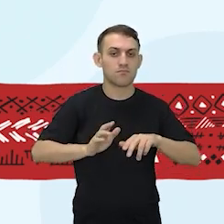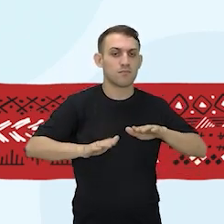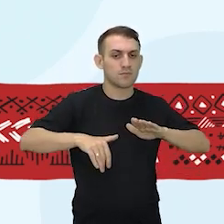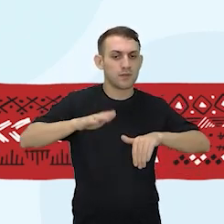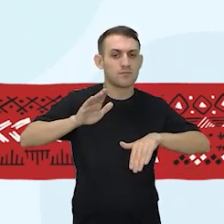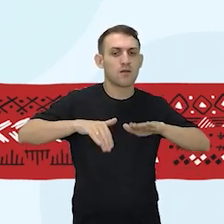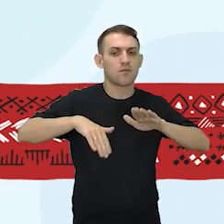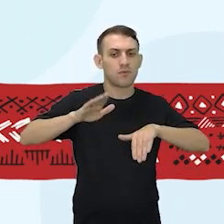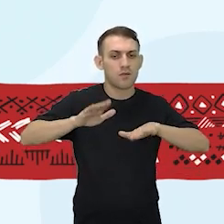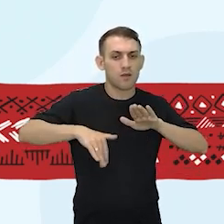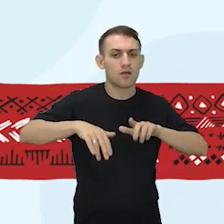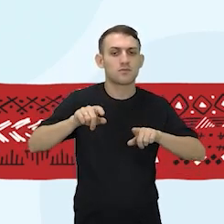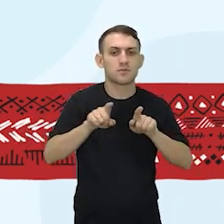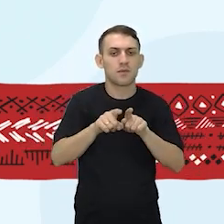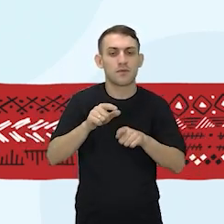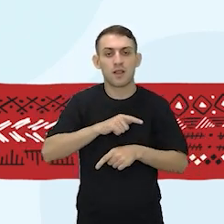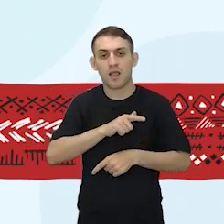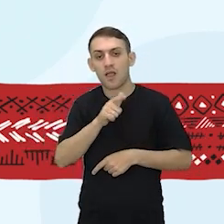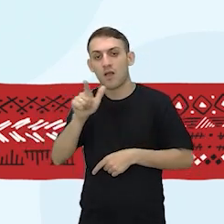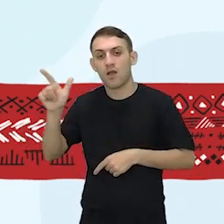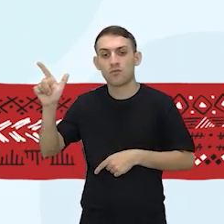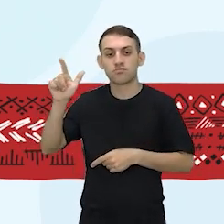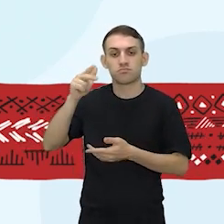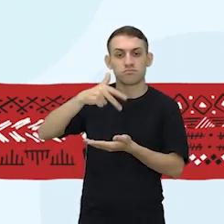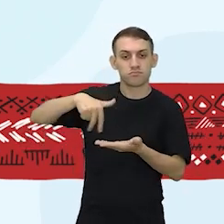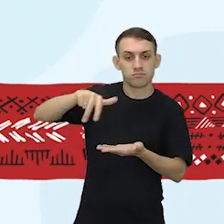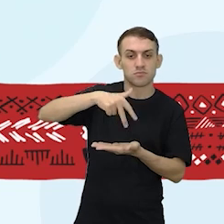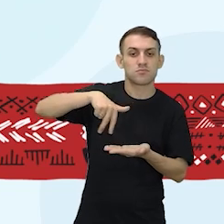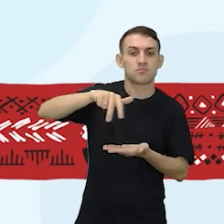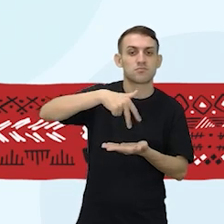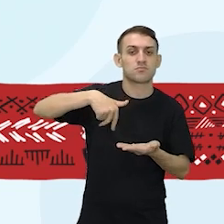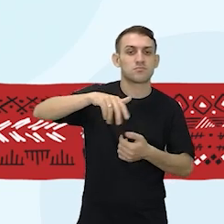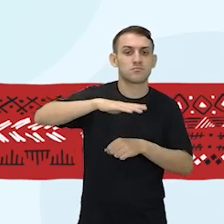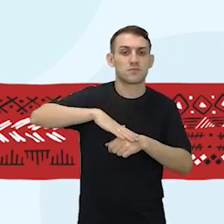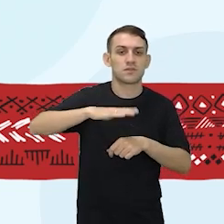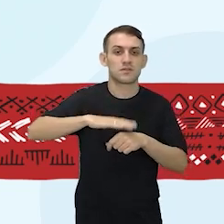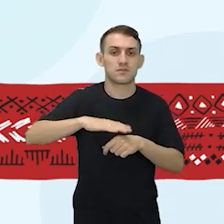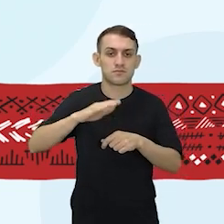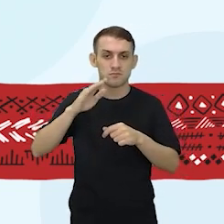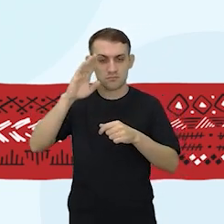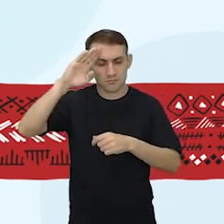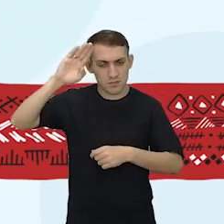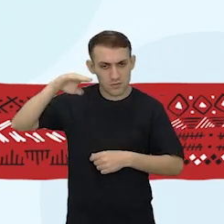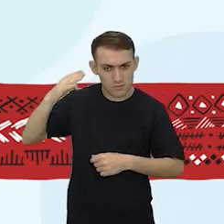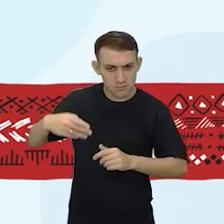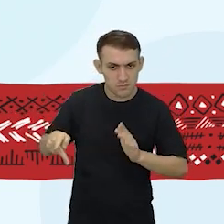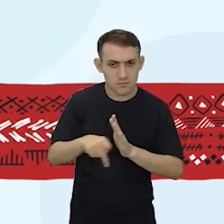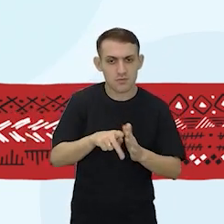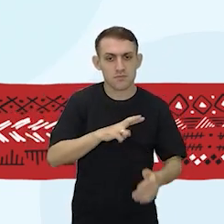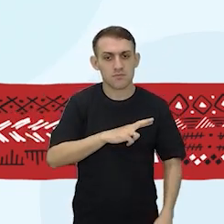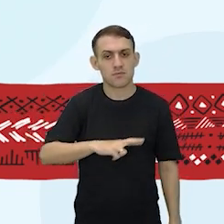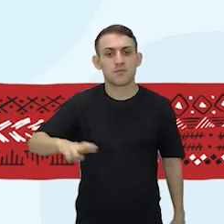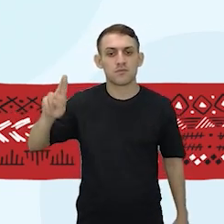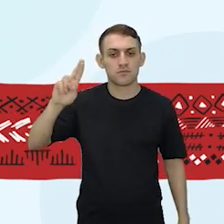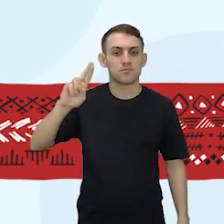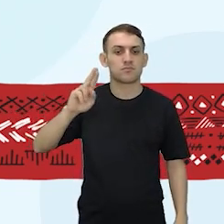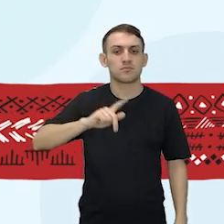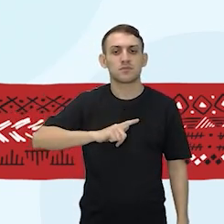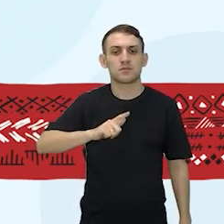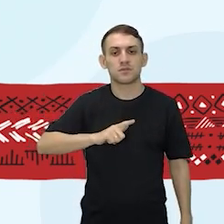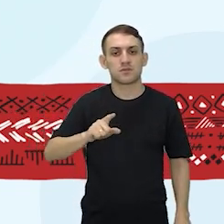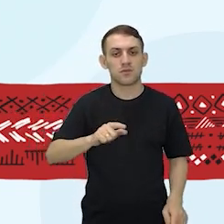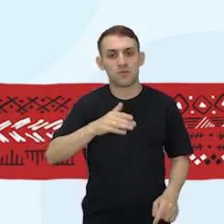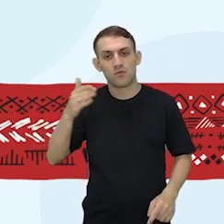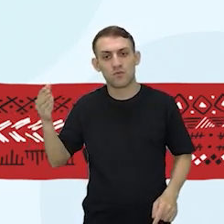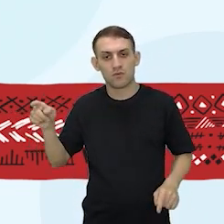tambores. Tem uma outra dançando, fazendo uma reverência religiosa. Temos ao